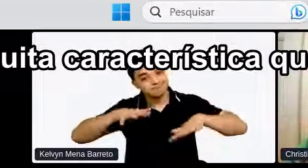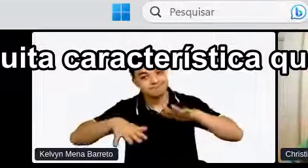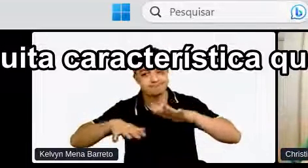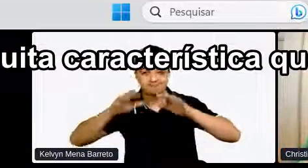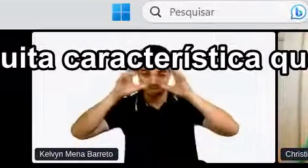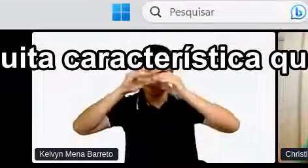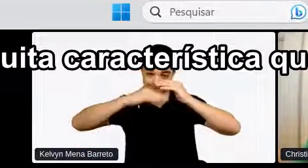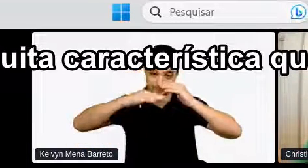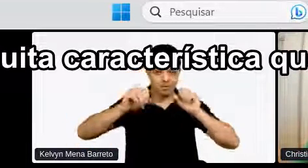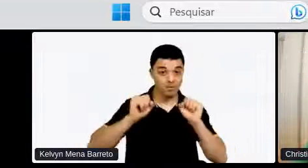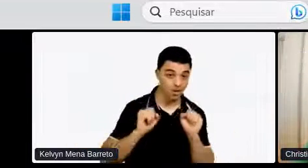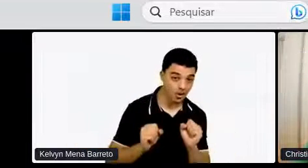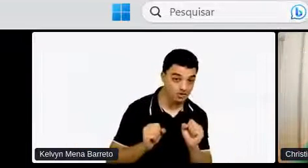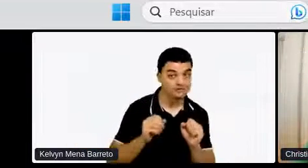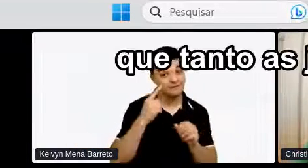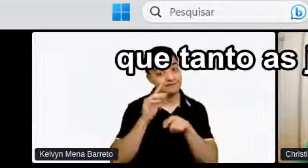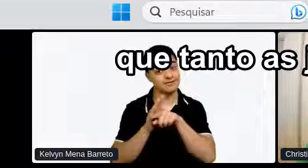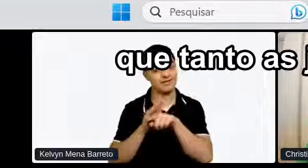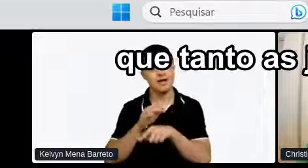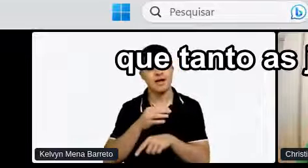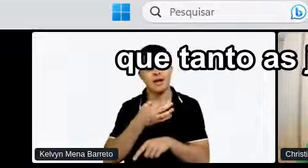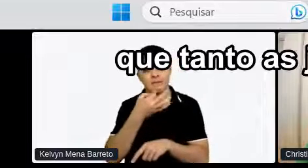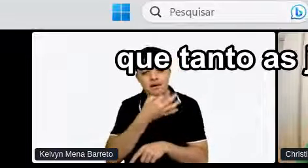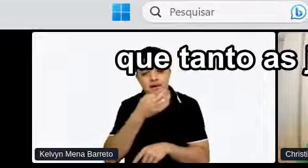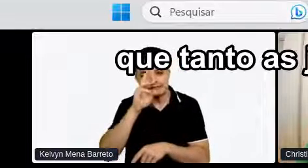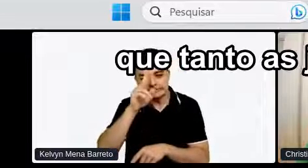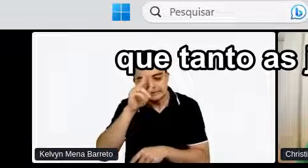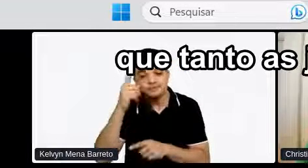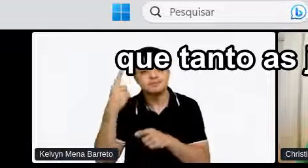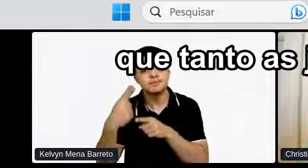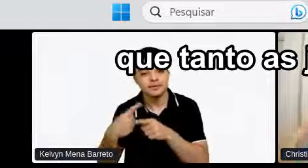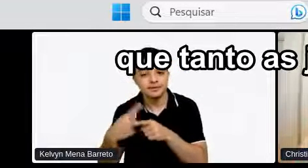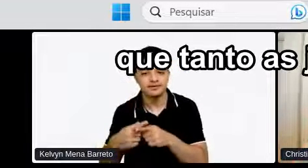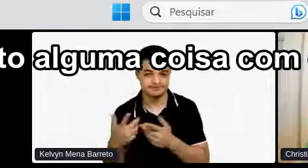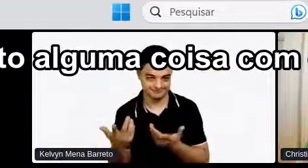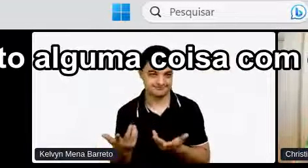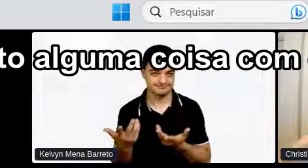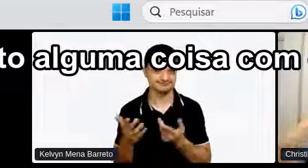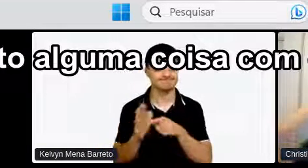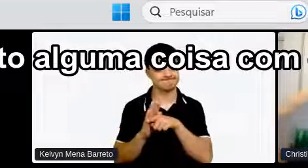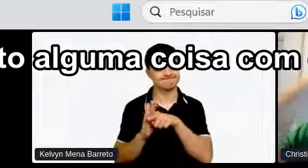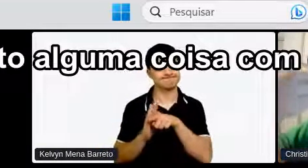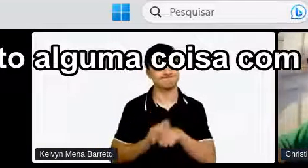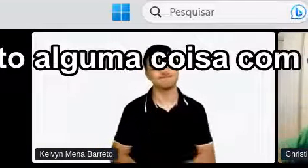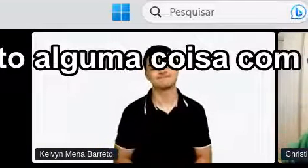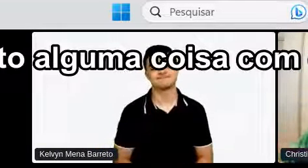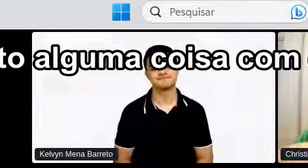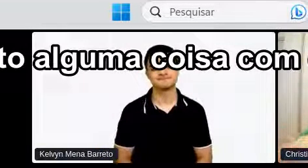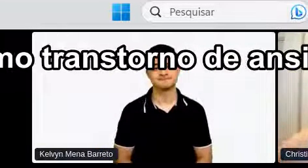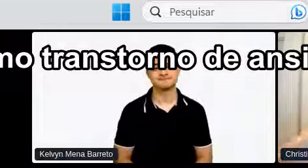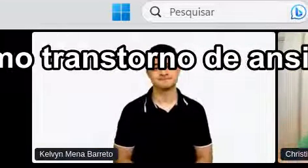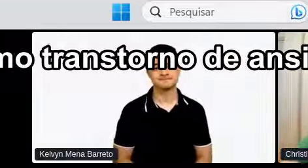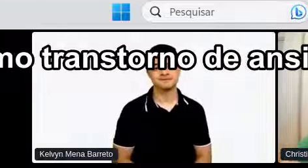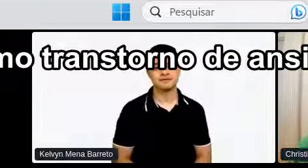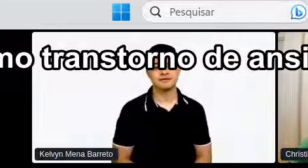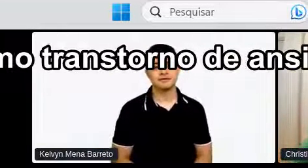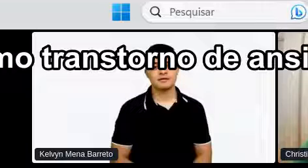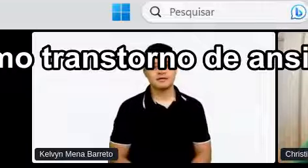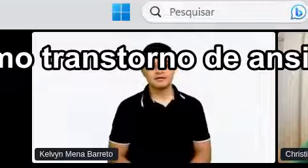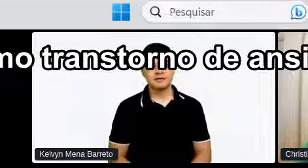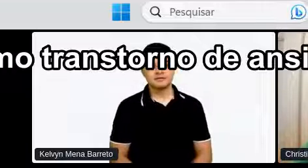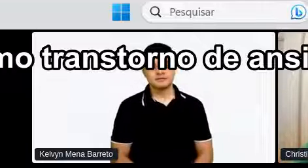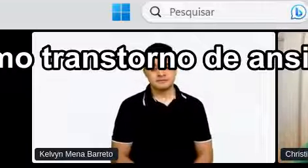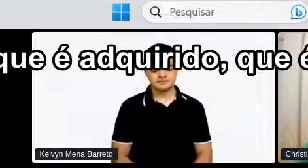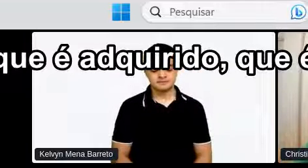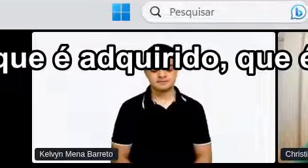Que foge assim Da média Que tanto As já inatas Quanto alguma coisa Com efeito mais ambiental Como o transtorno De